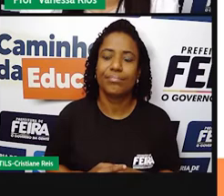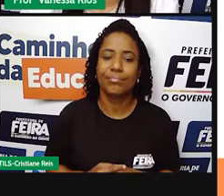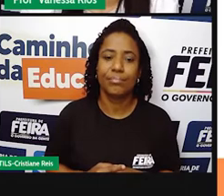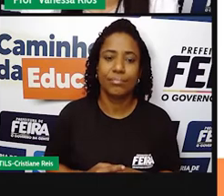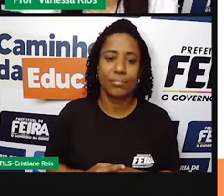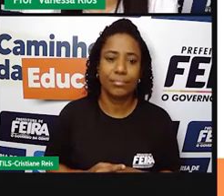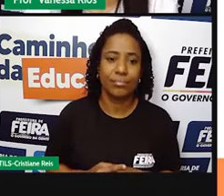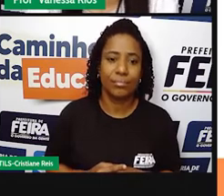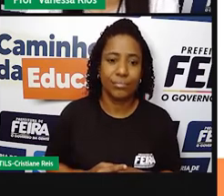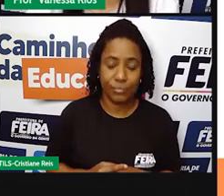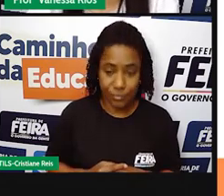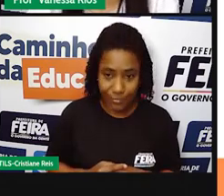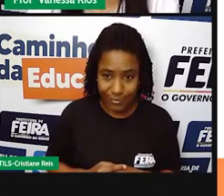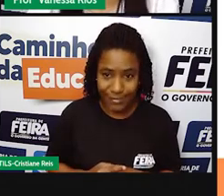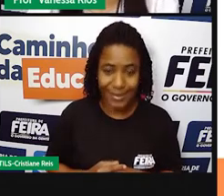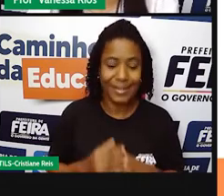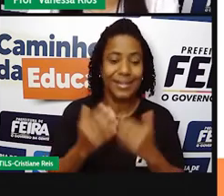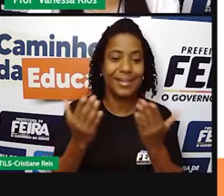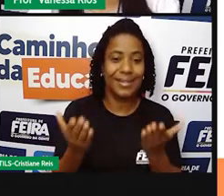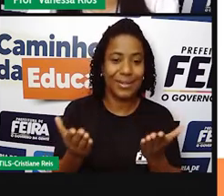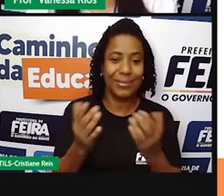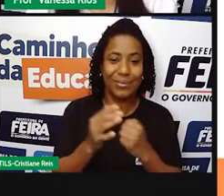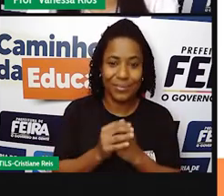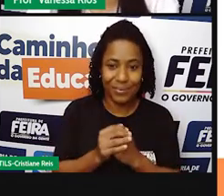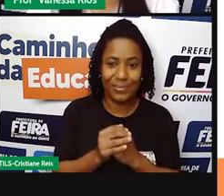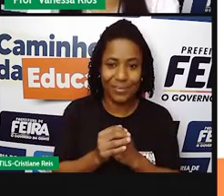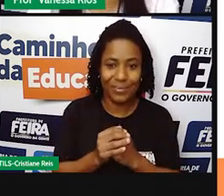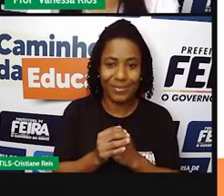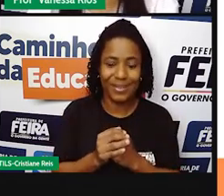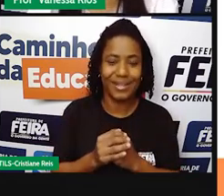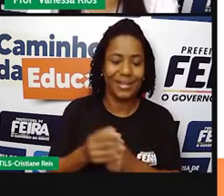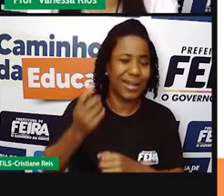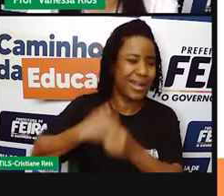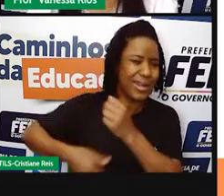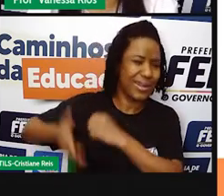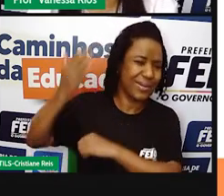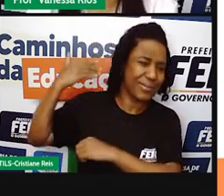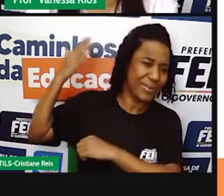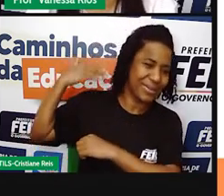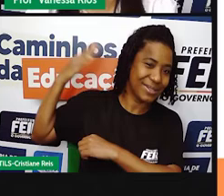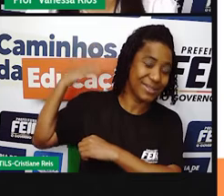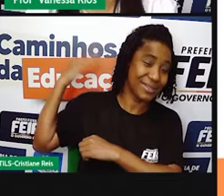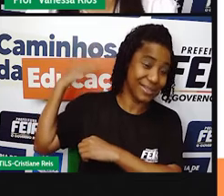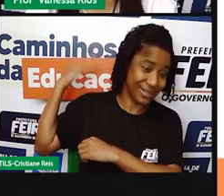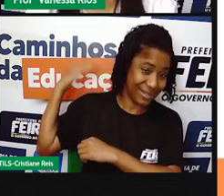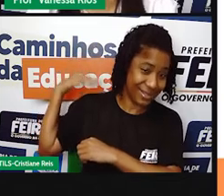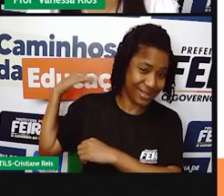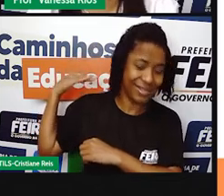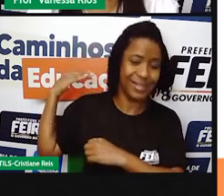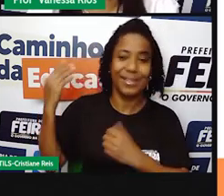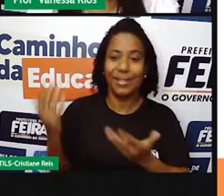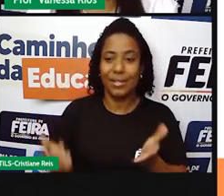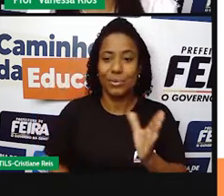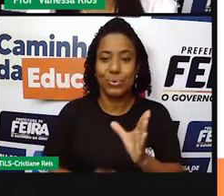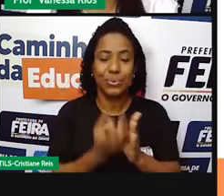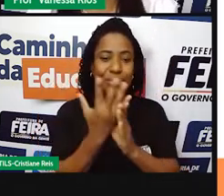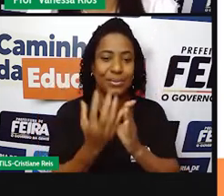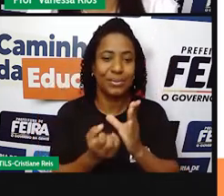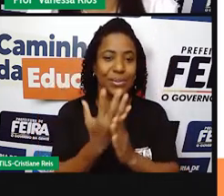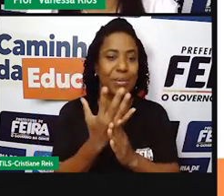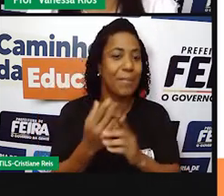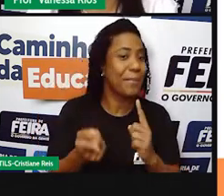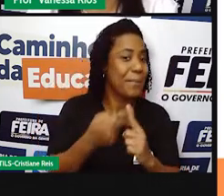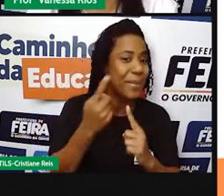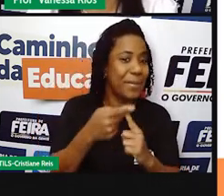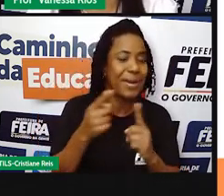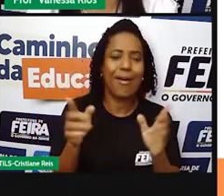E aí, nesse momento, né? Há muitos anos atrás, surge aí o primeiro... A primeira forma de organização